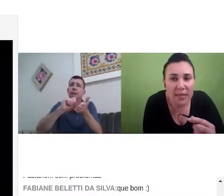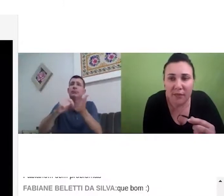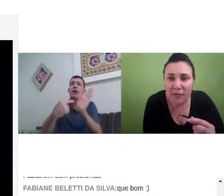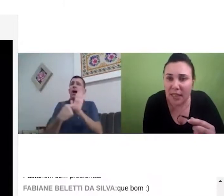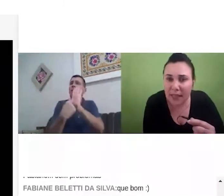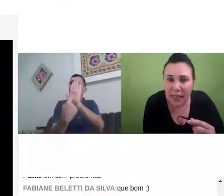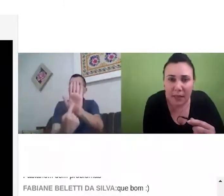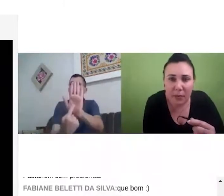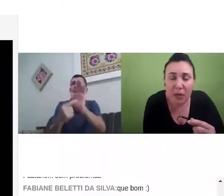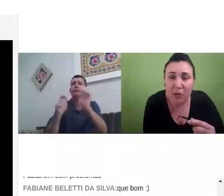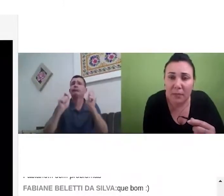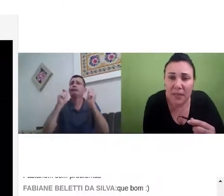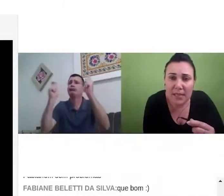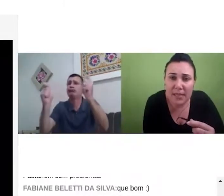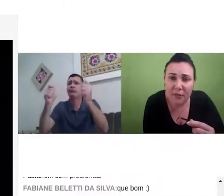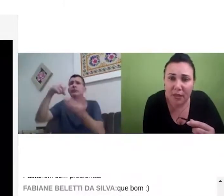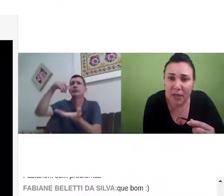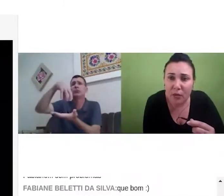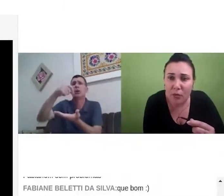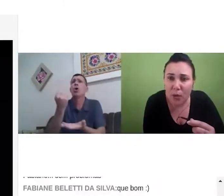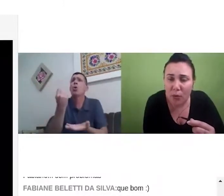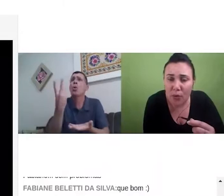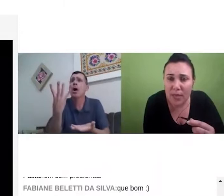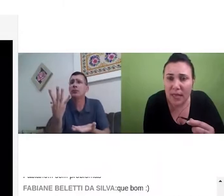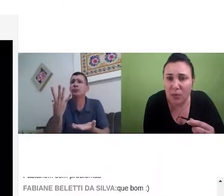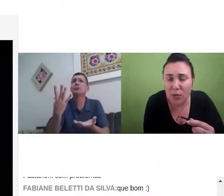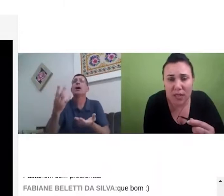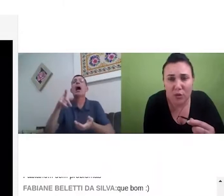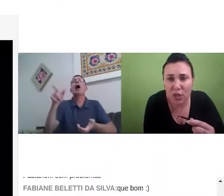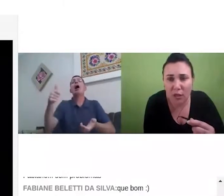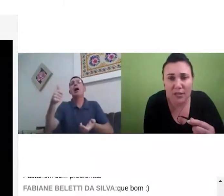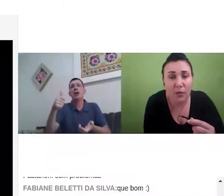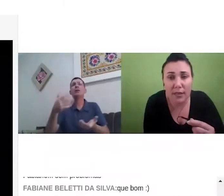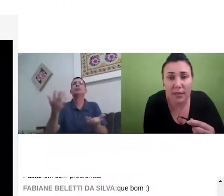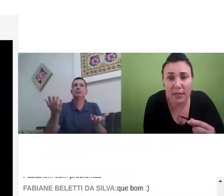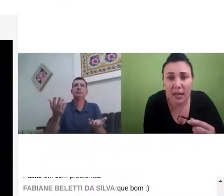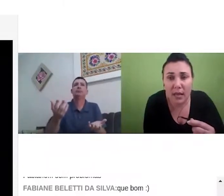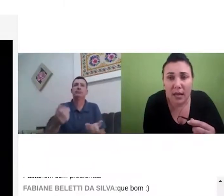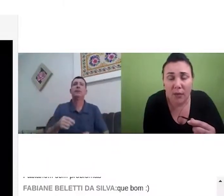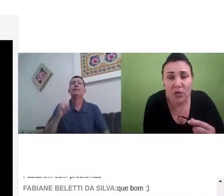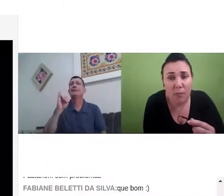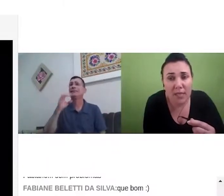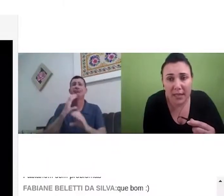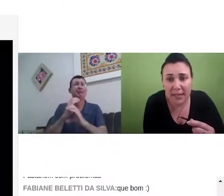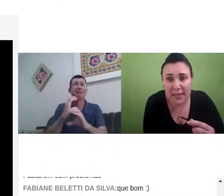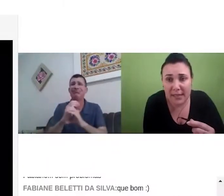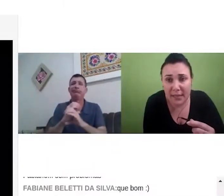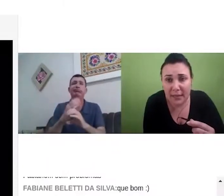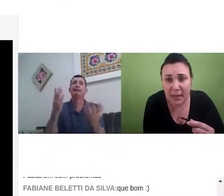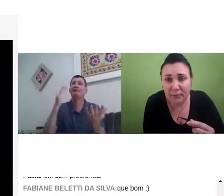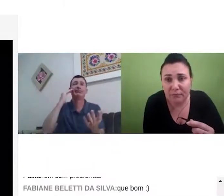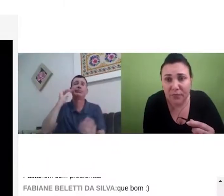Coisas da vida acadêmica, ou ele precisa escrever alguma coisa, ou mostrar no Xerex quantas cópias ele